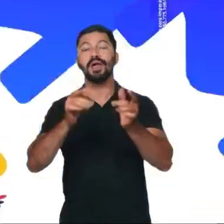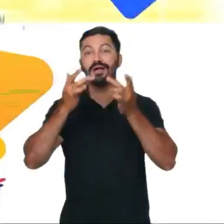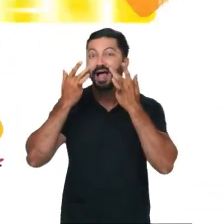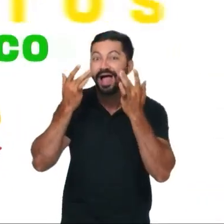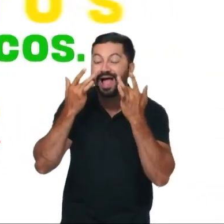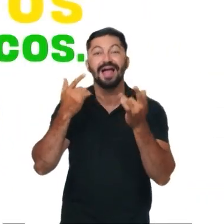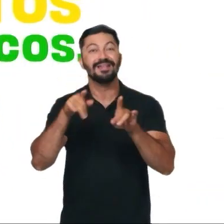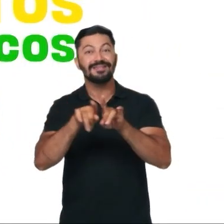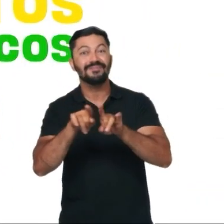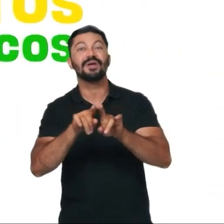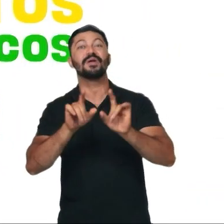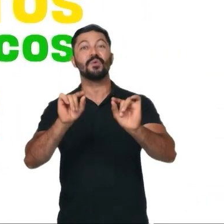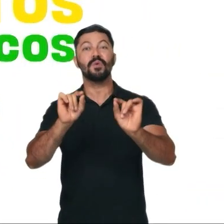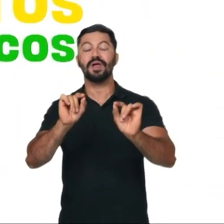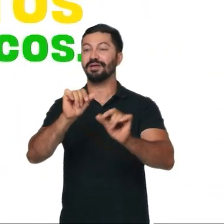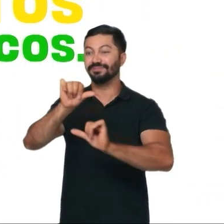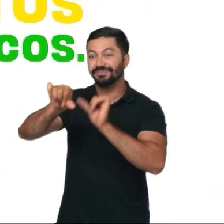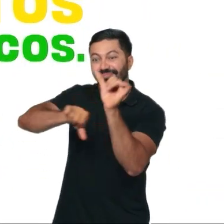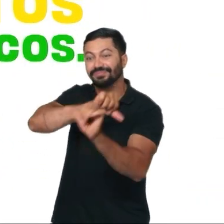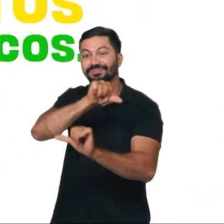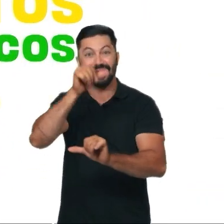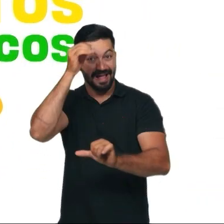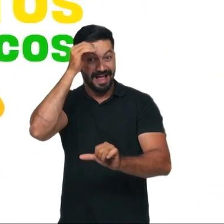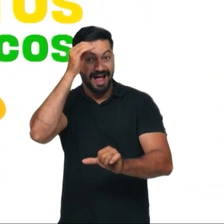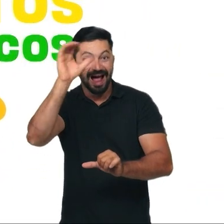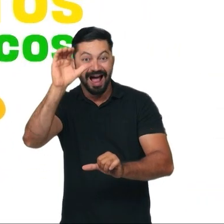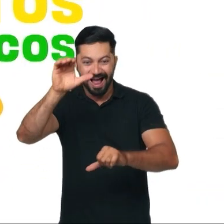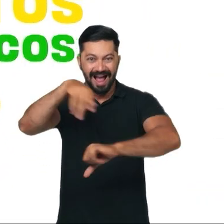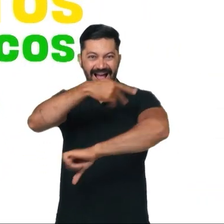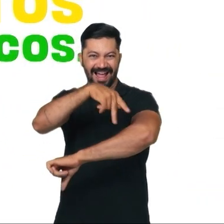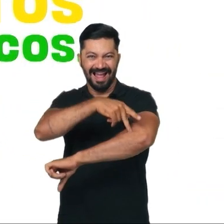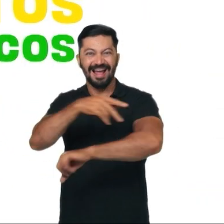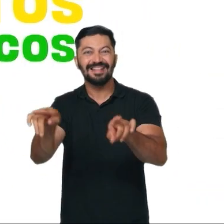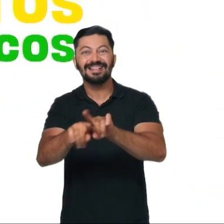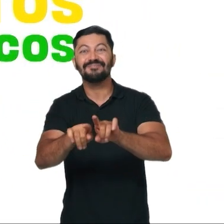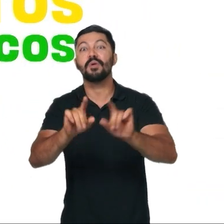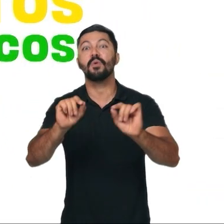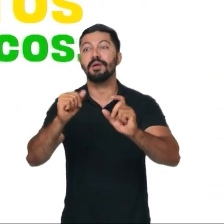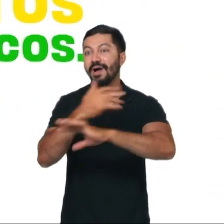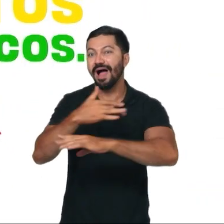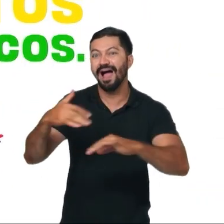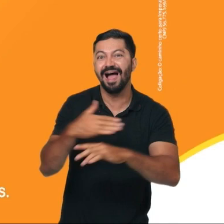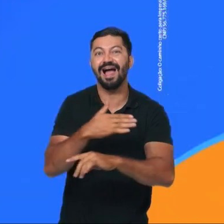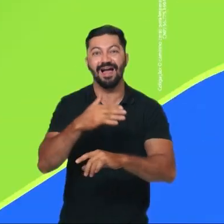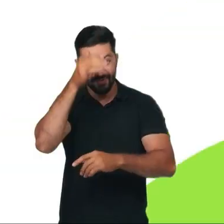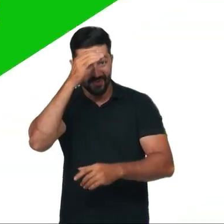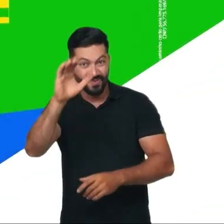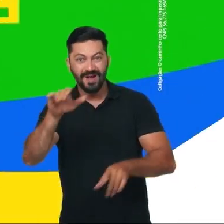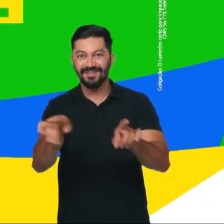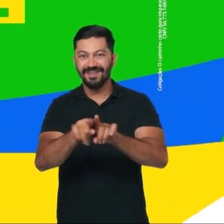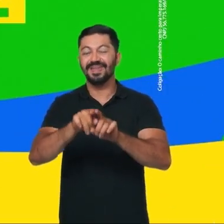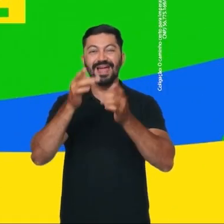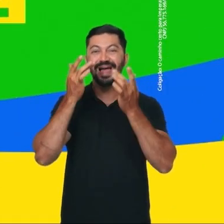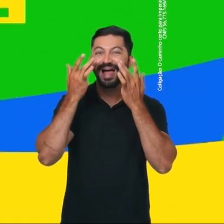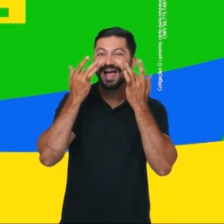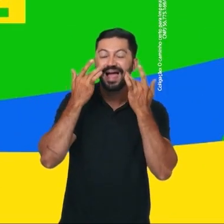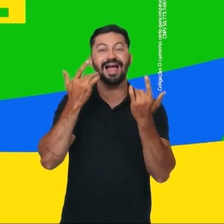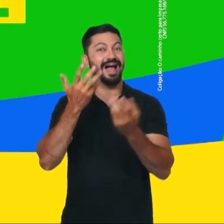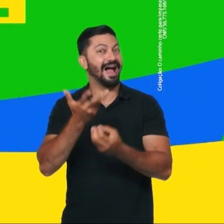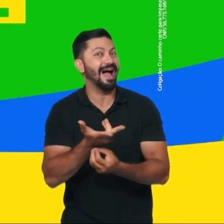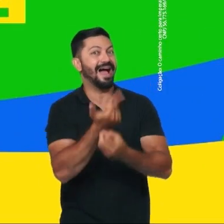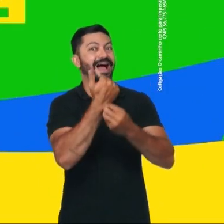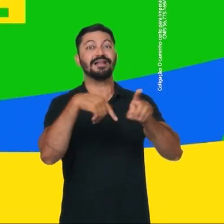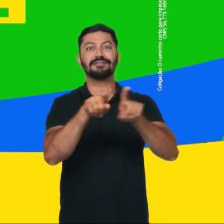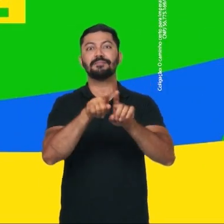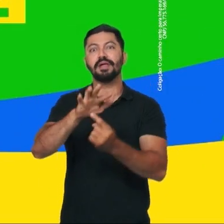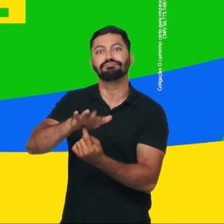Restauração da Praça da Cultura, com área exclusiva para movimentos culturais e artísticos. Criação do Festival de